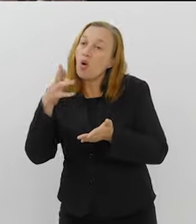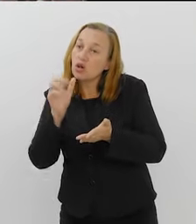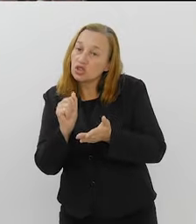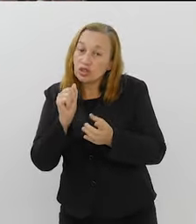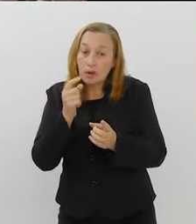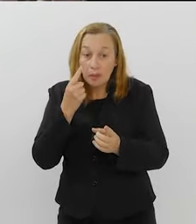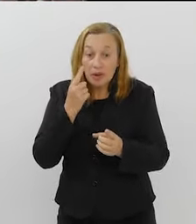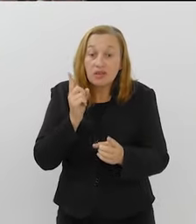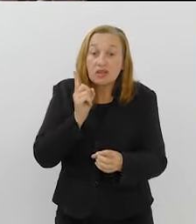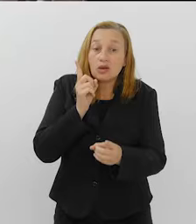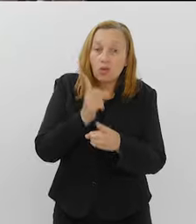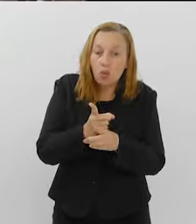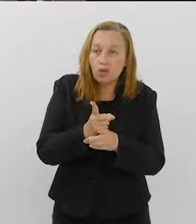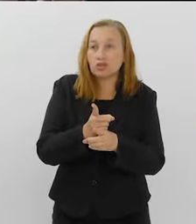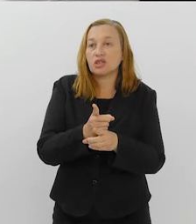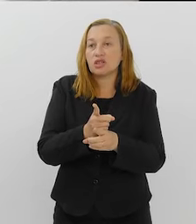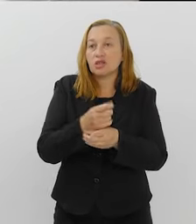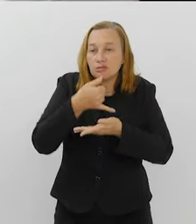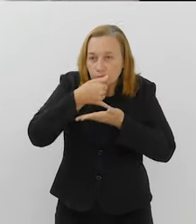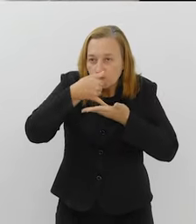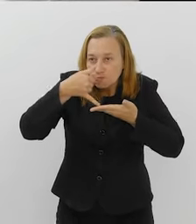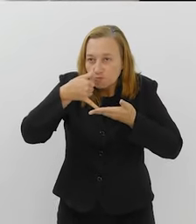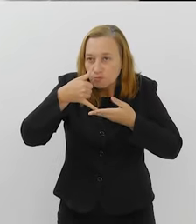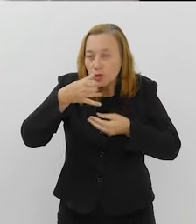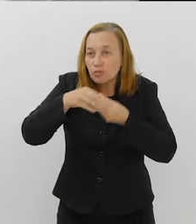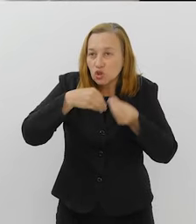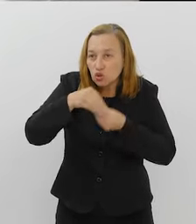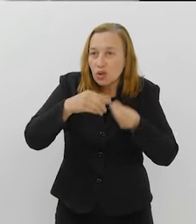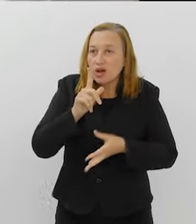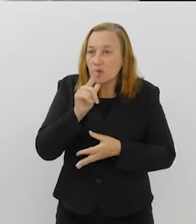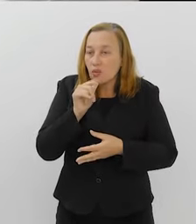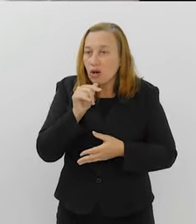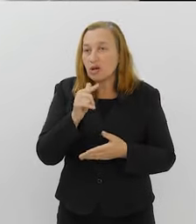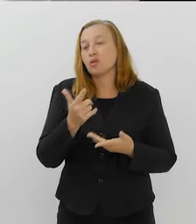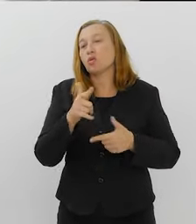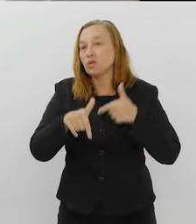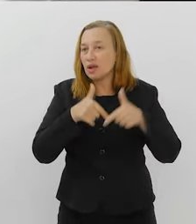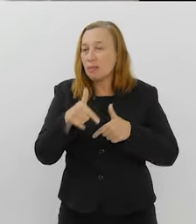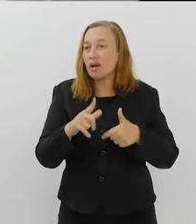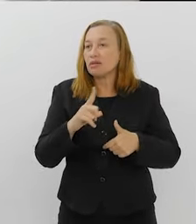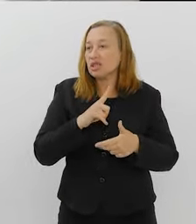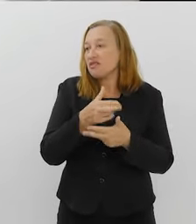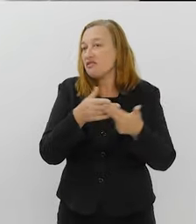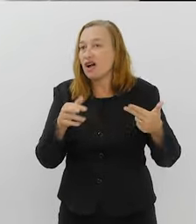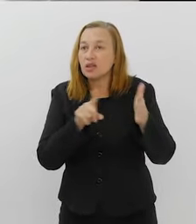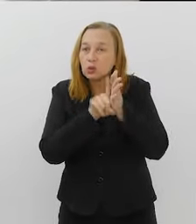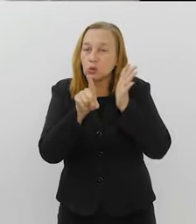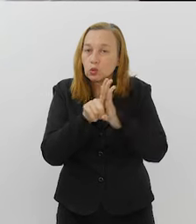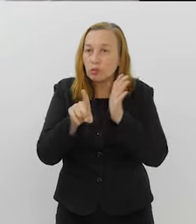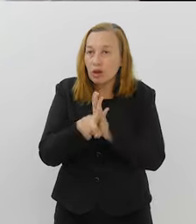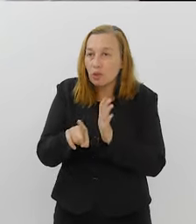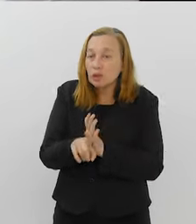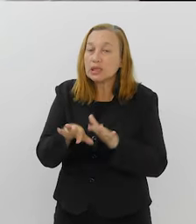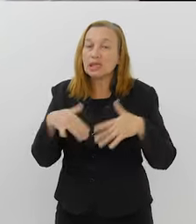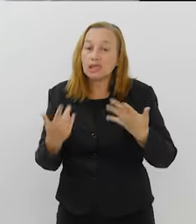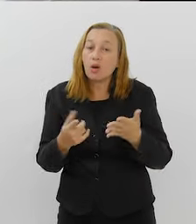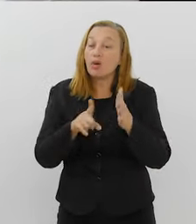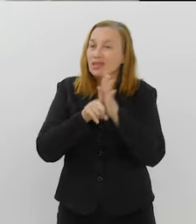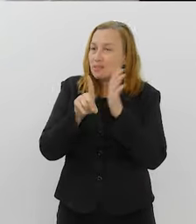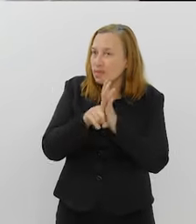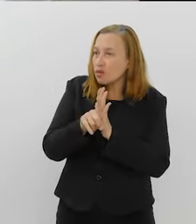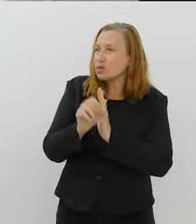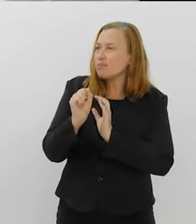nos tubarões. Um trabalho acaba gerando mais perguntas, né, Fernanda? Então, essas